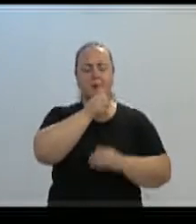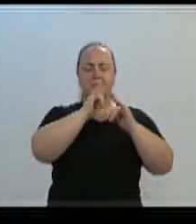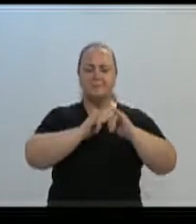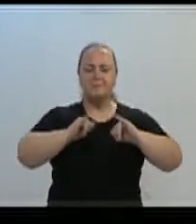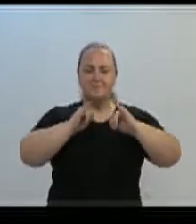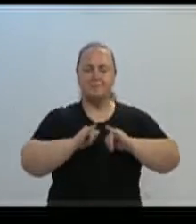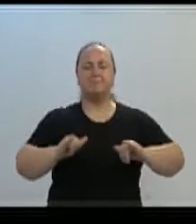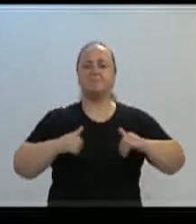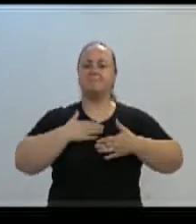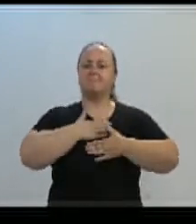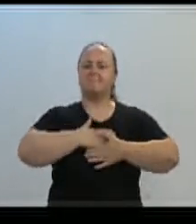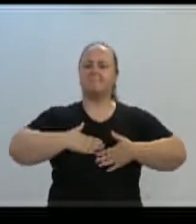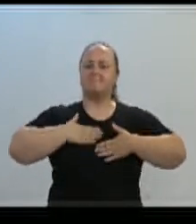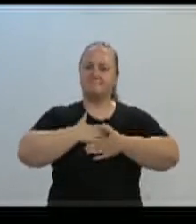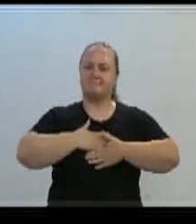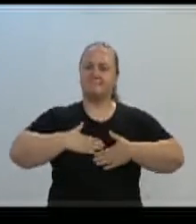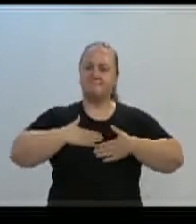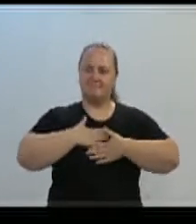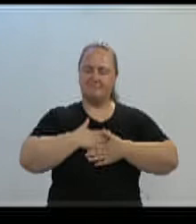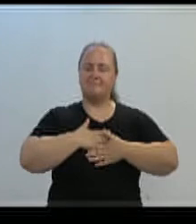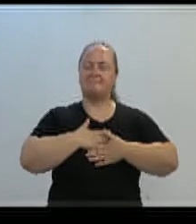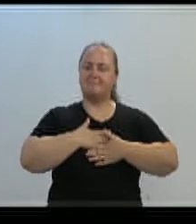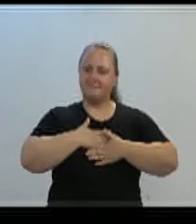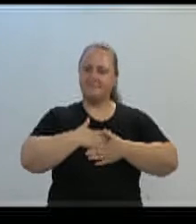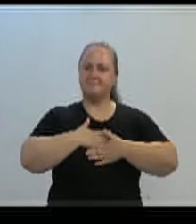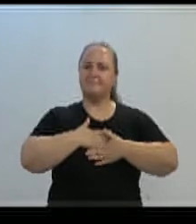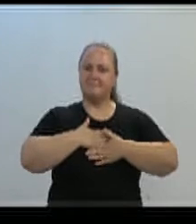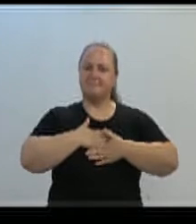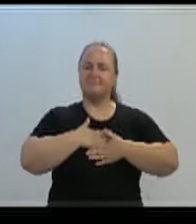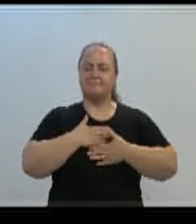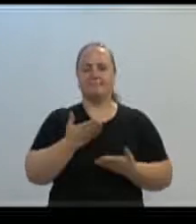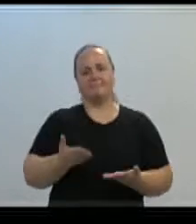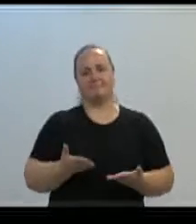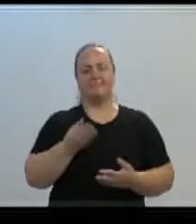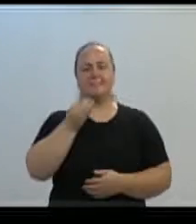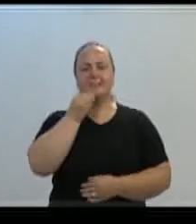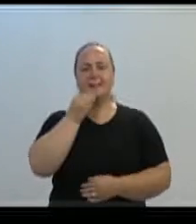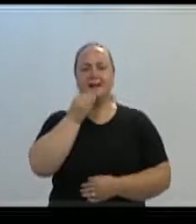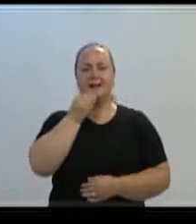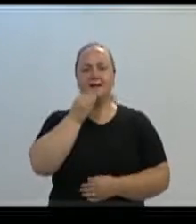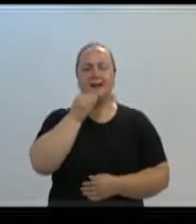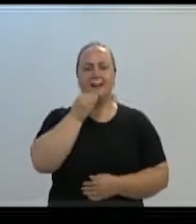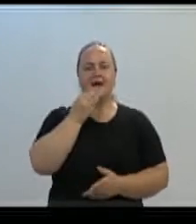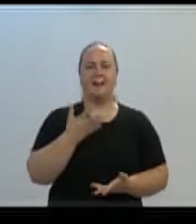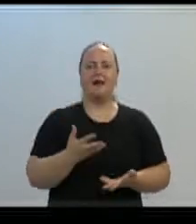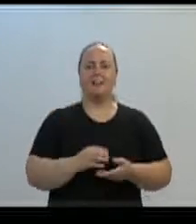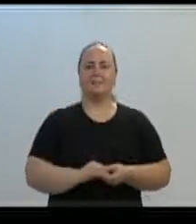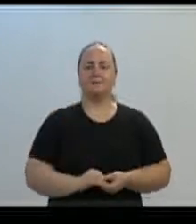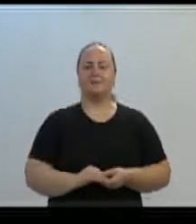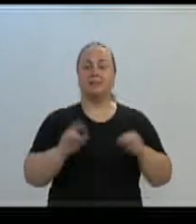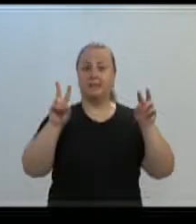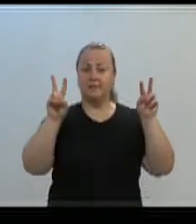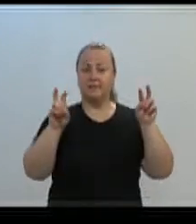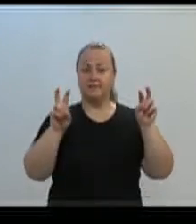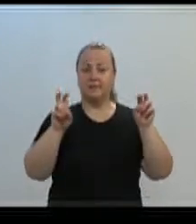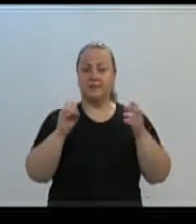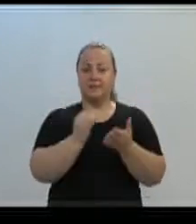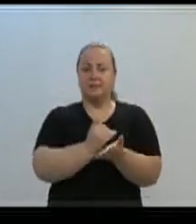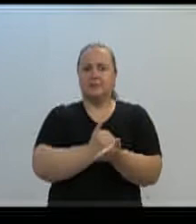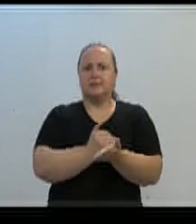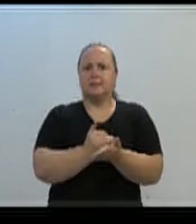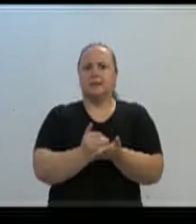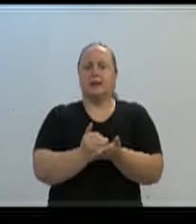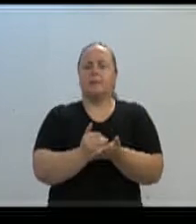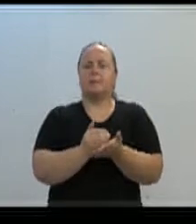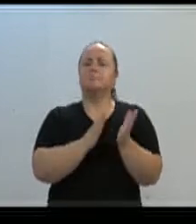sessões ordinárias da Câmara de Vereadores. Obviamente, como primeiro tema, eu gostaria de parabenizar o